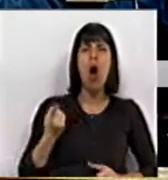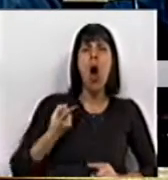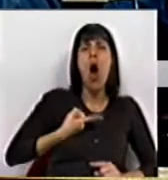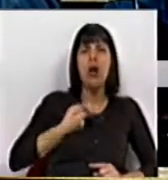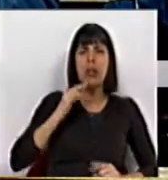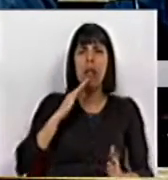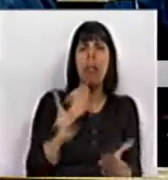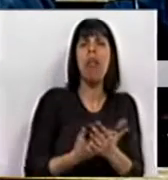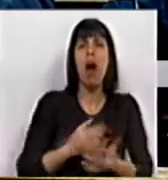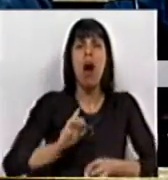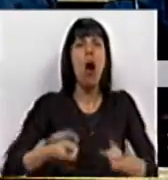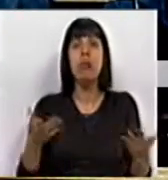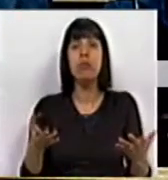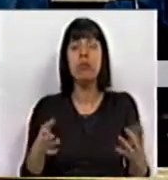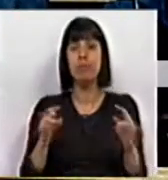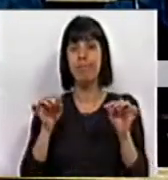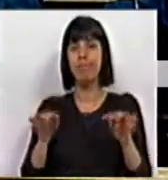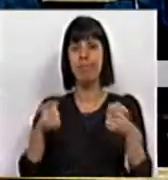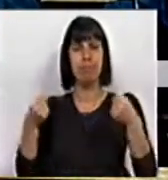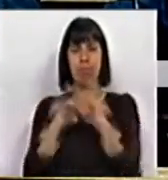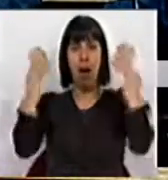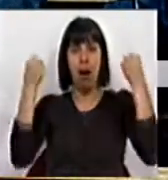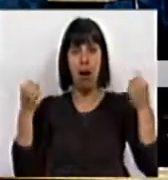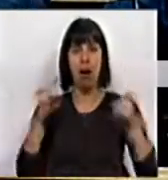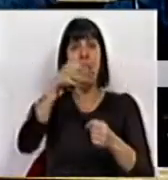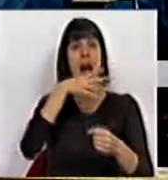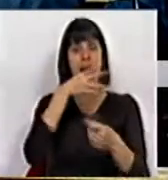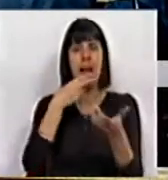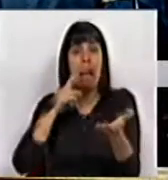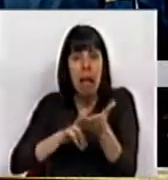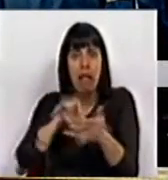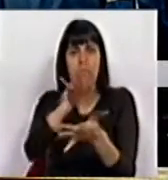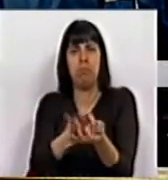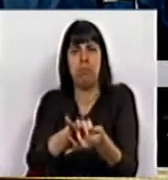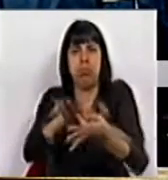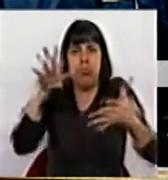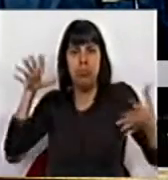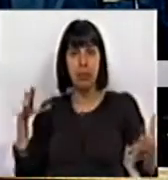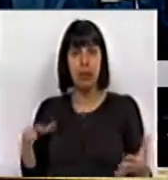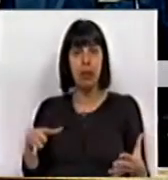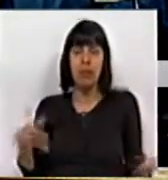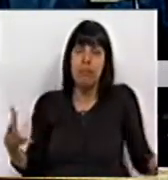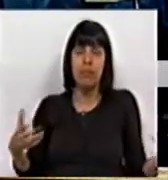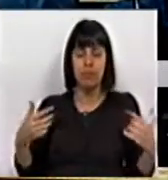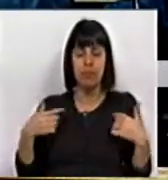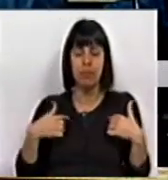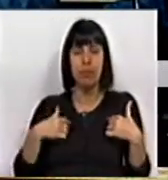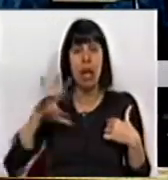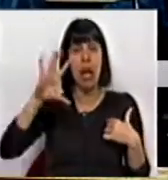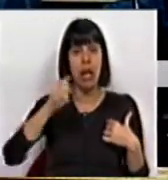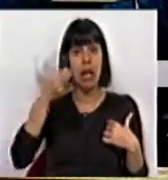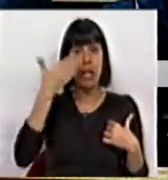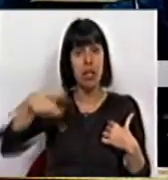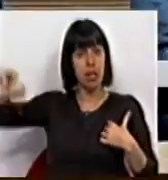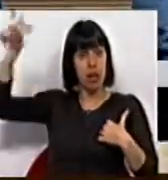Quais foram as consequências? E é aqui que colide, portanto, o seu discurso com a realidade. Exatamente. Porque nós estivemos aqui há 15